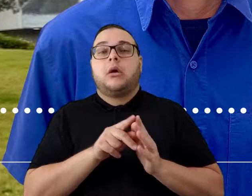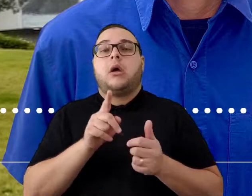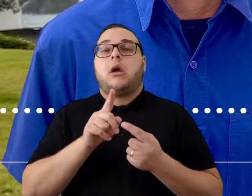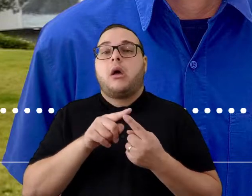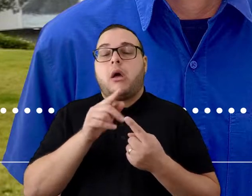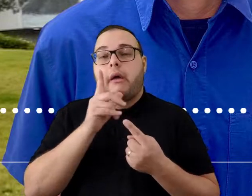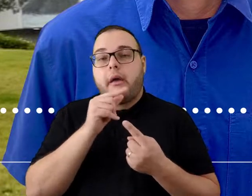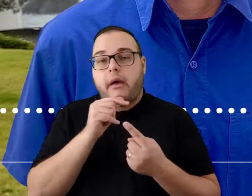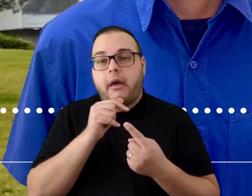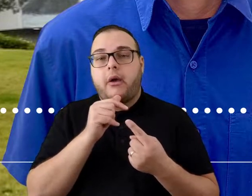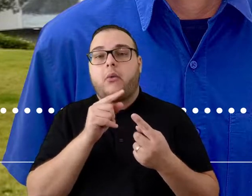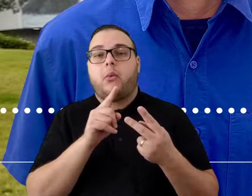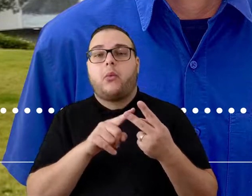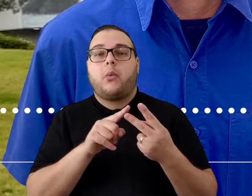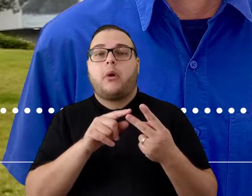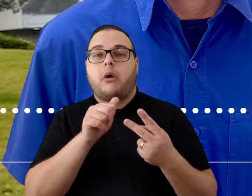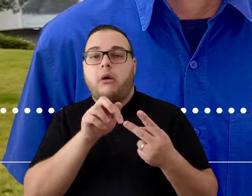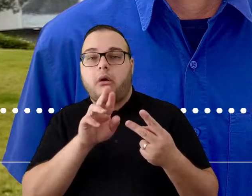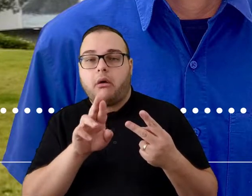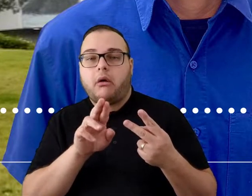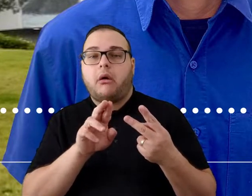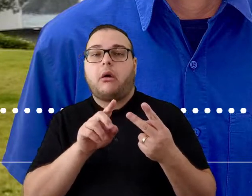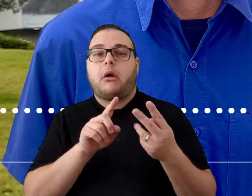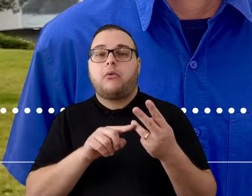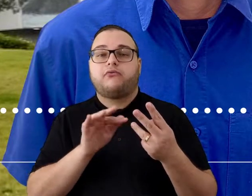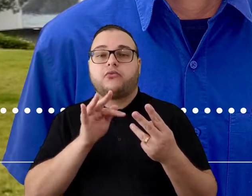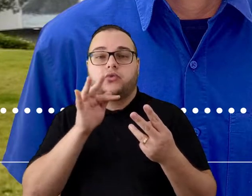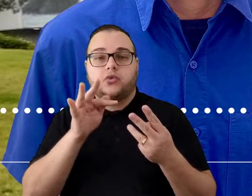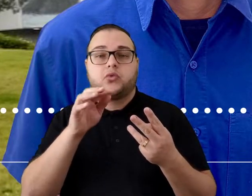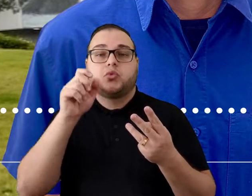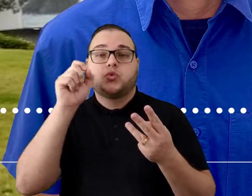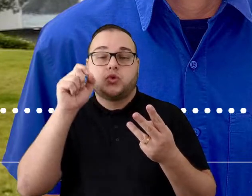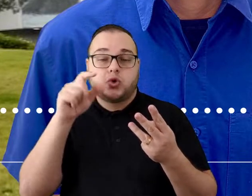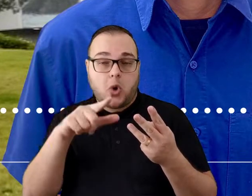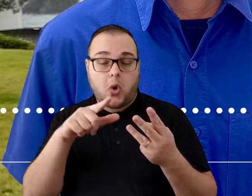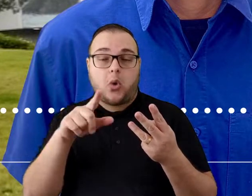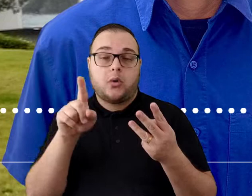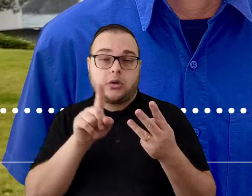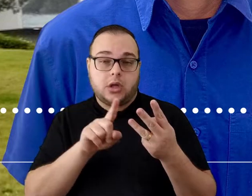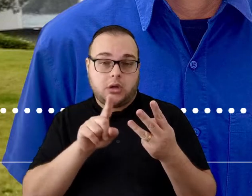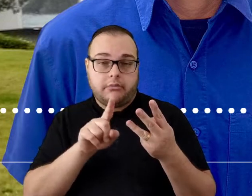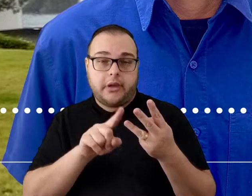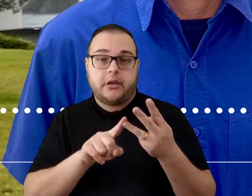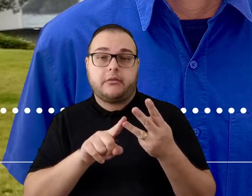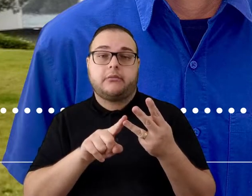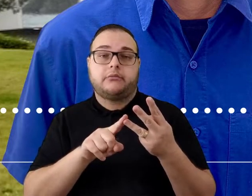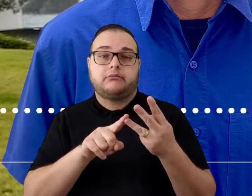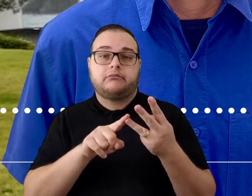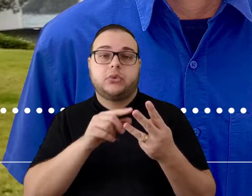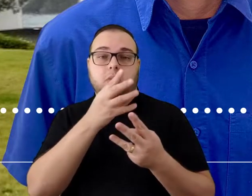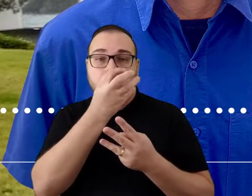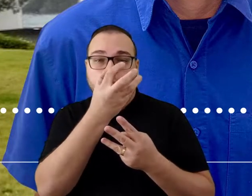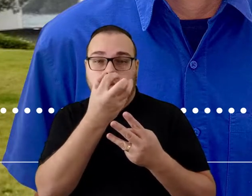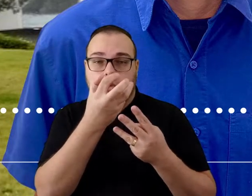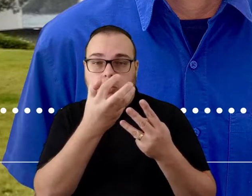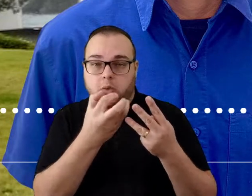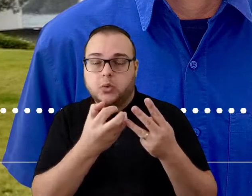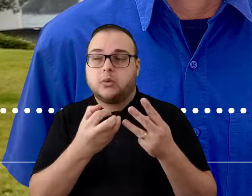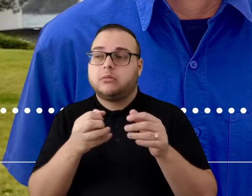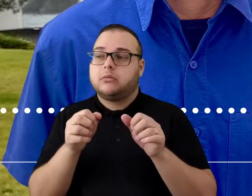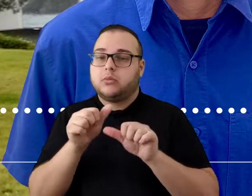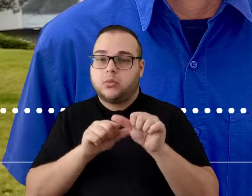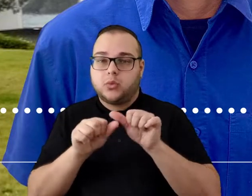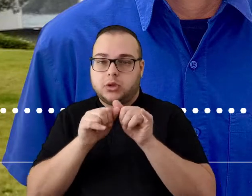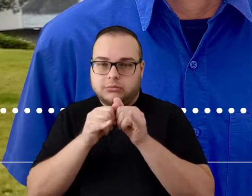energia, que é a água. E também temos aí os projetos estruturos de aquisição, né? De parques eólicos e, salvo engano, alguns parques